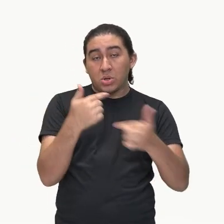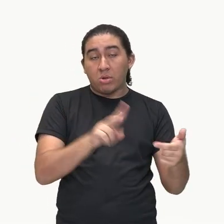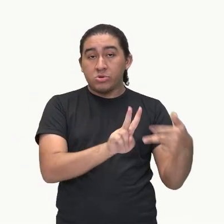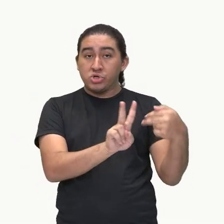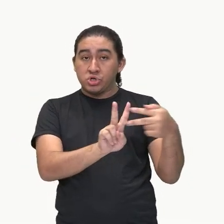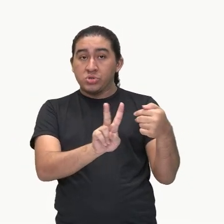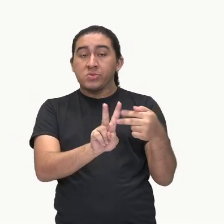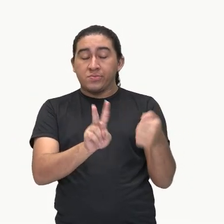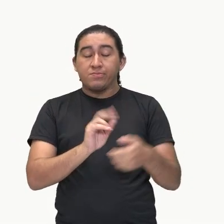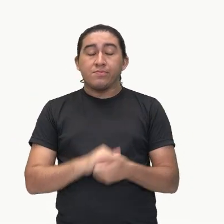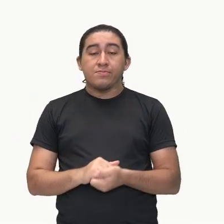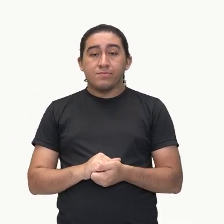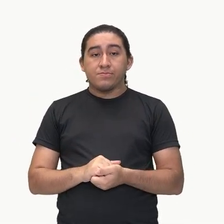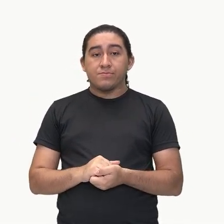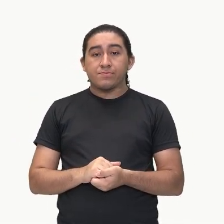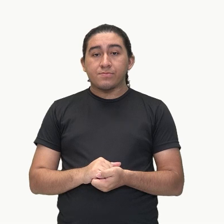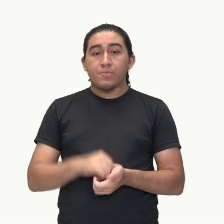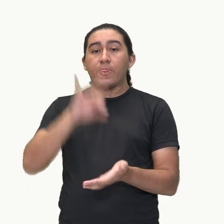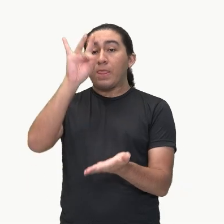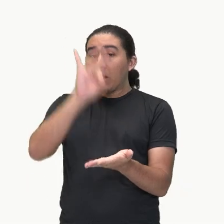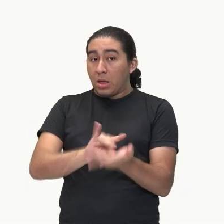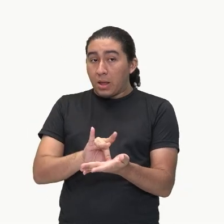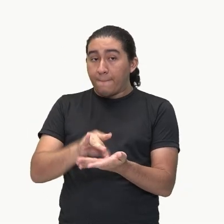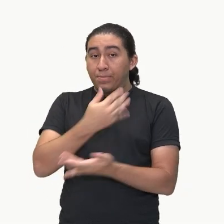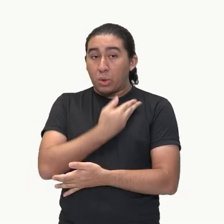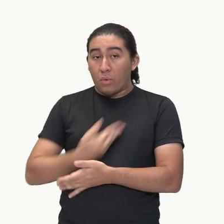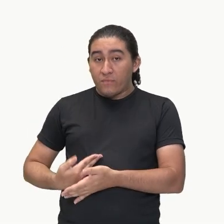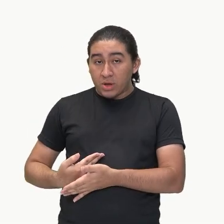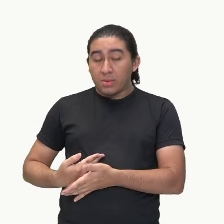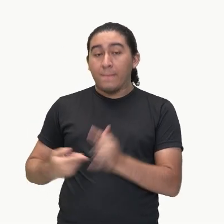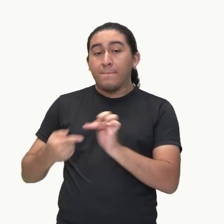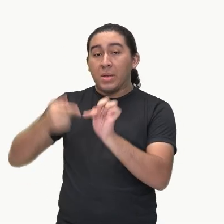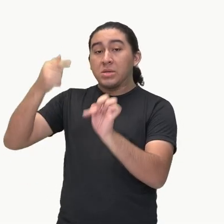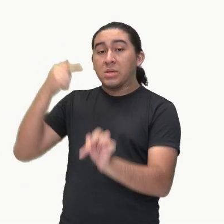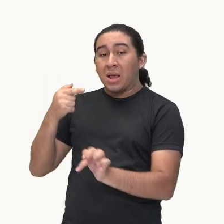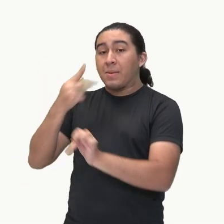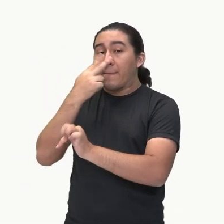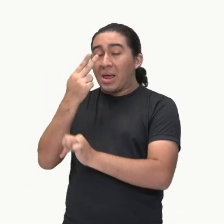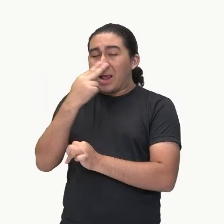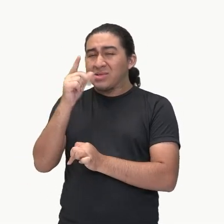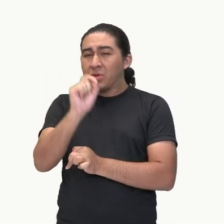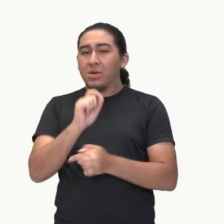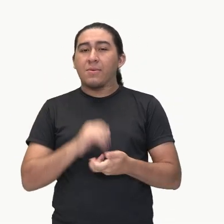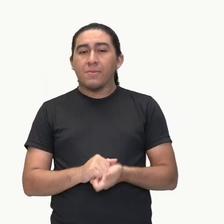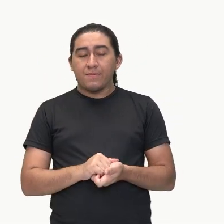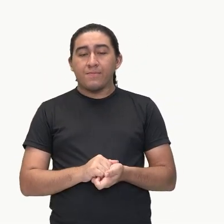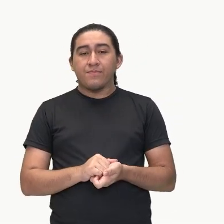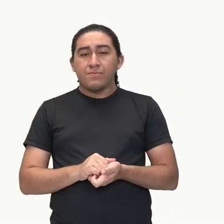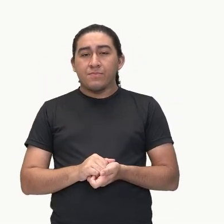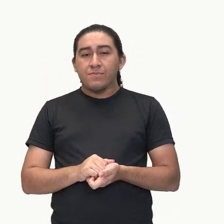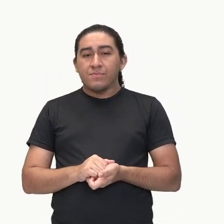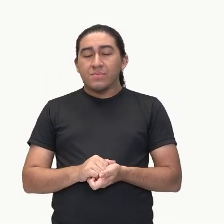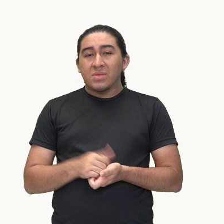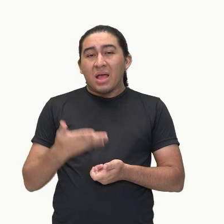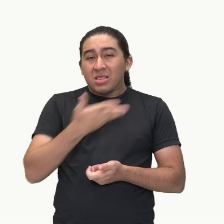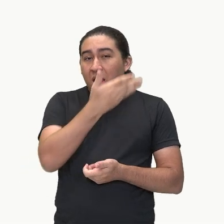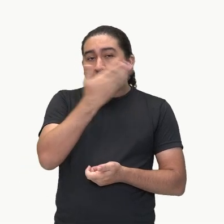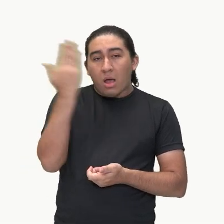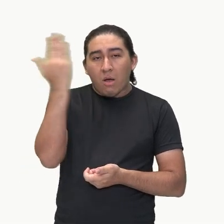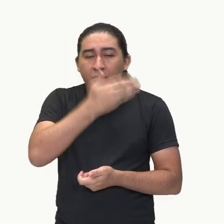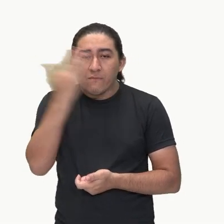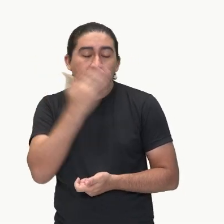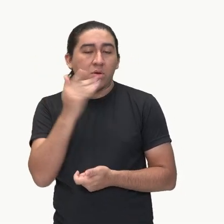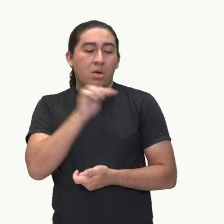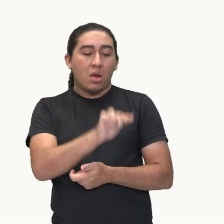De fato, o Estado, historicamente, negligenciou a proteção de